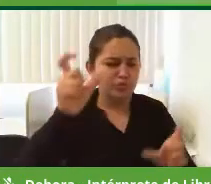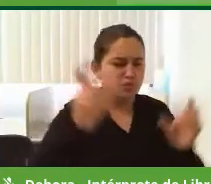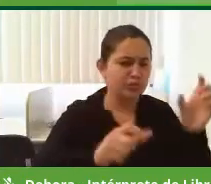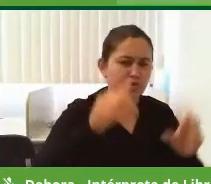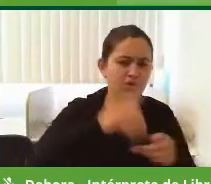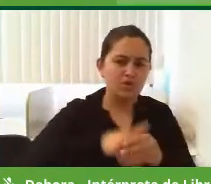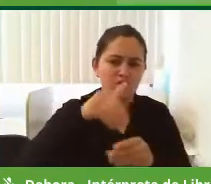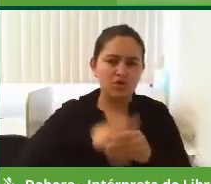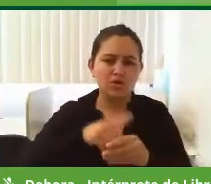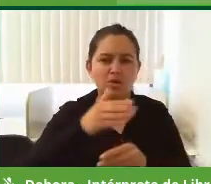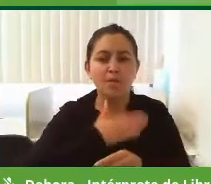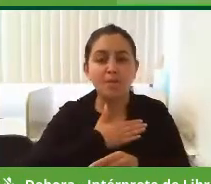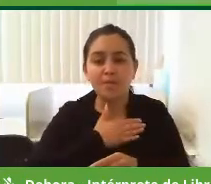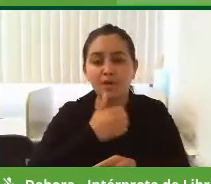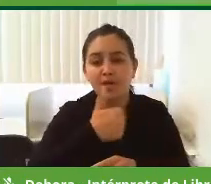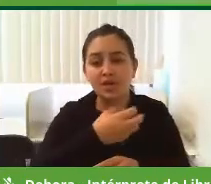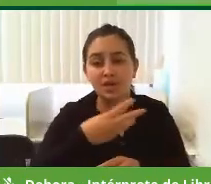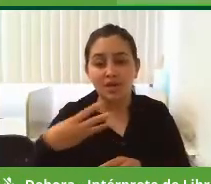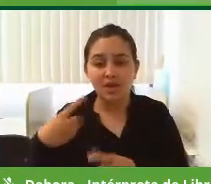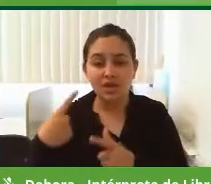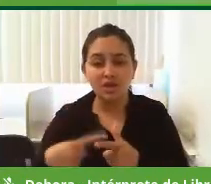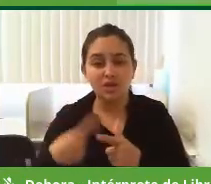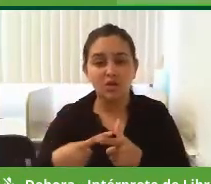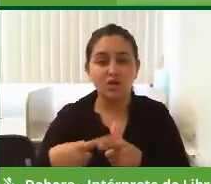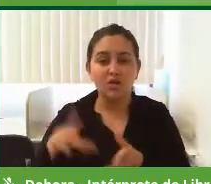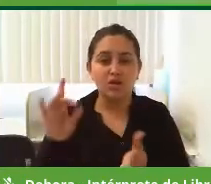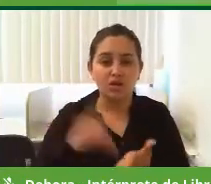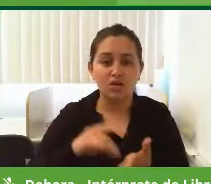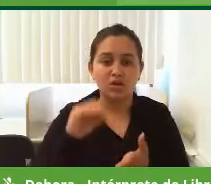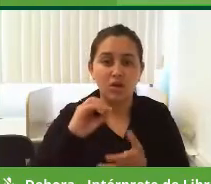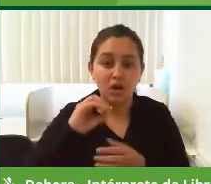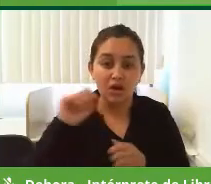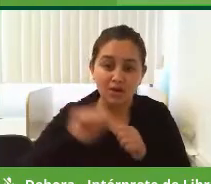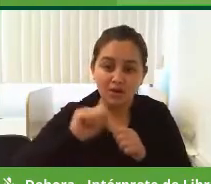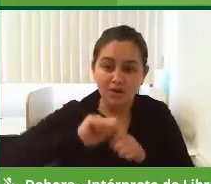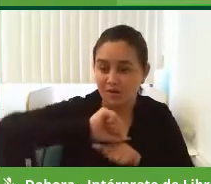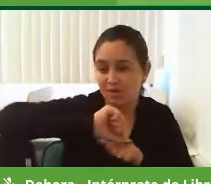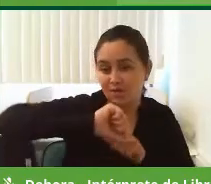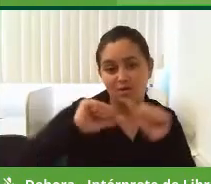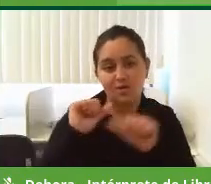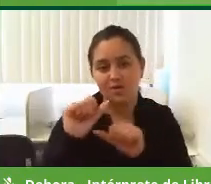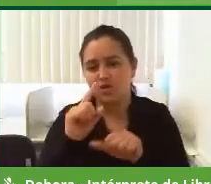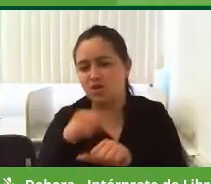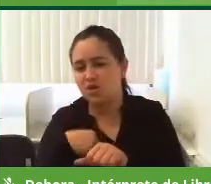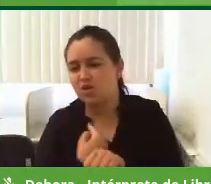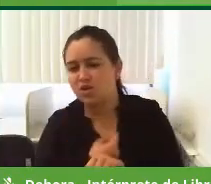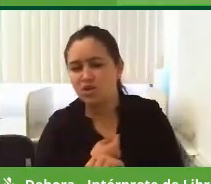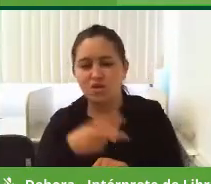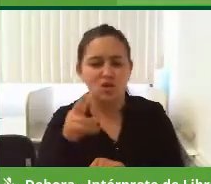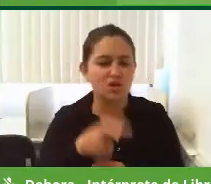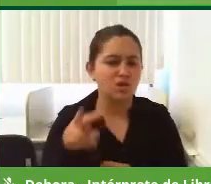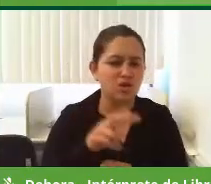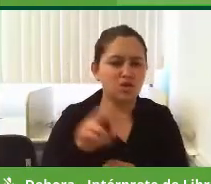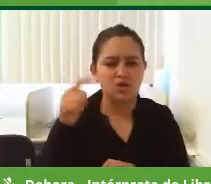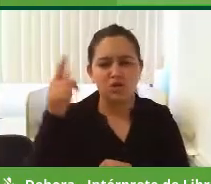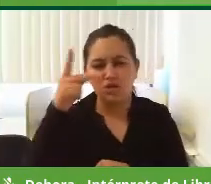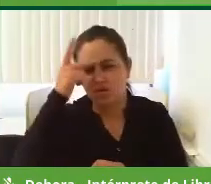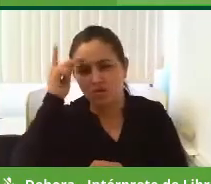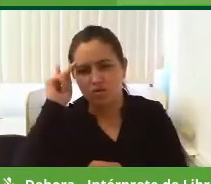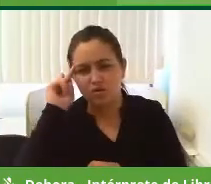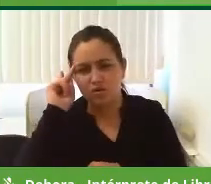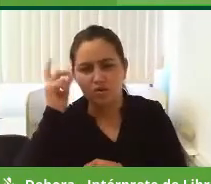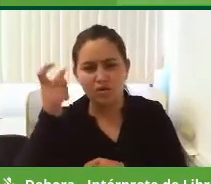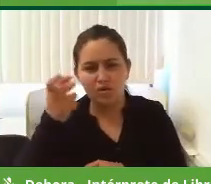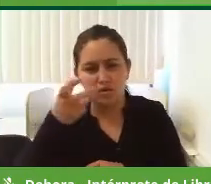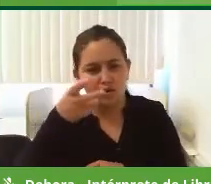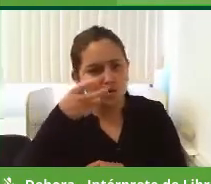13, porque o 13 é realmente o que vai fazer a diferença, a gente vê hoje com os cinco candidatos, a percebe